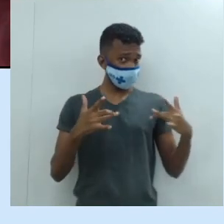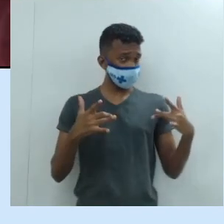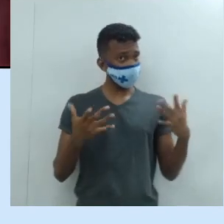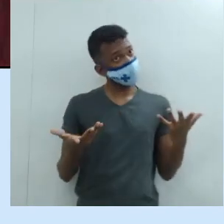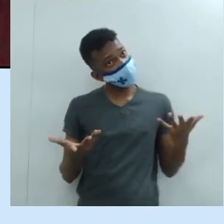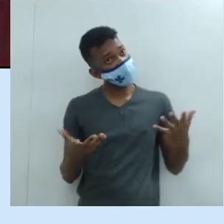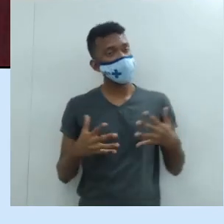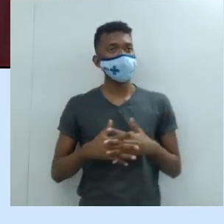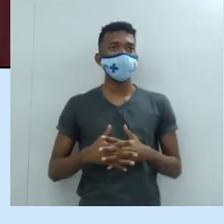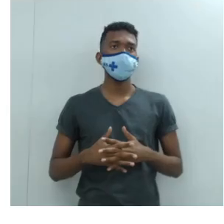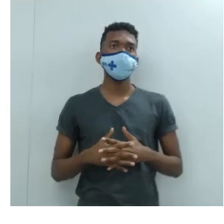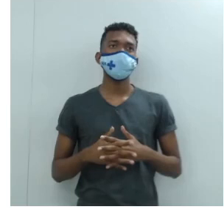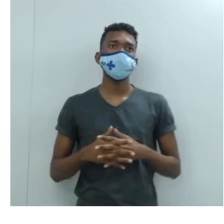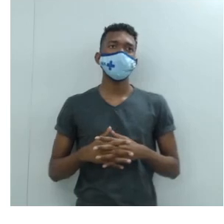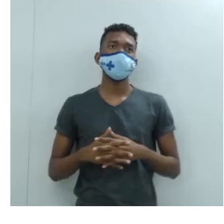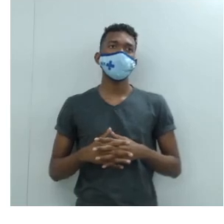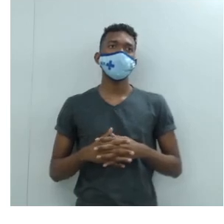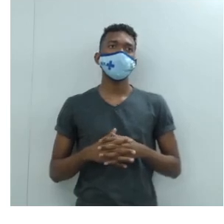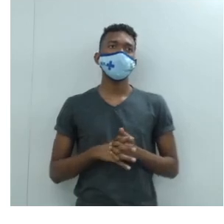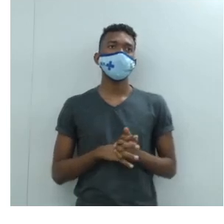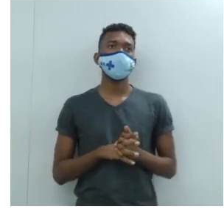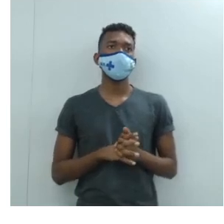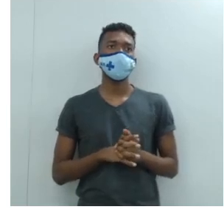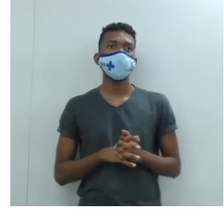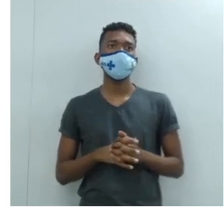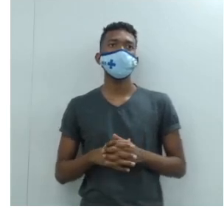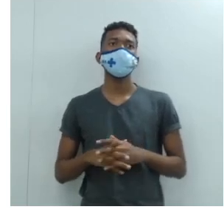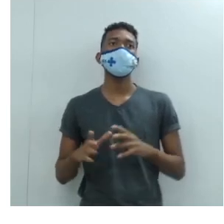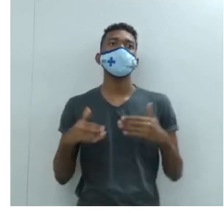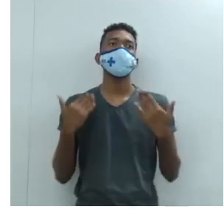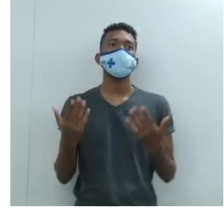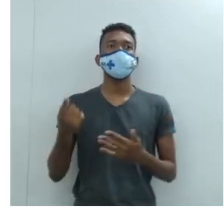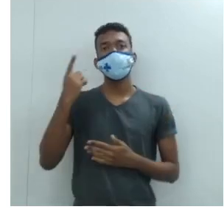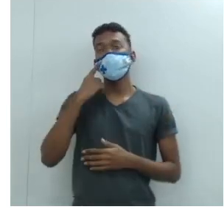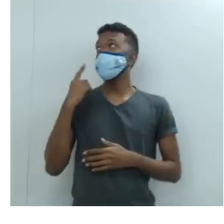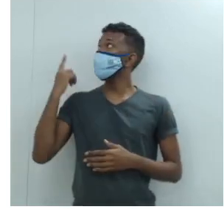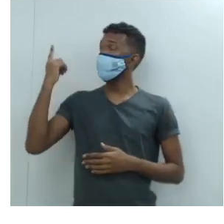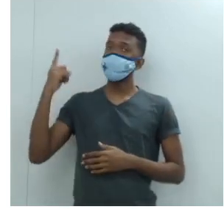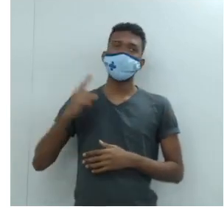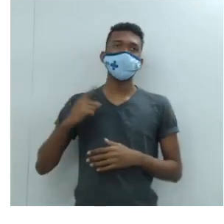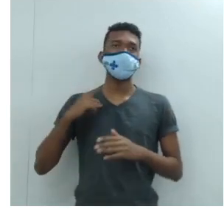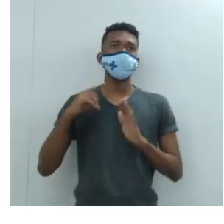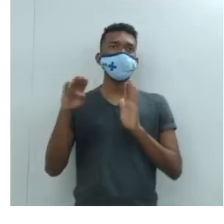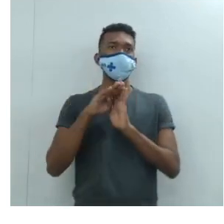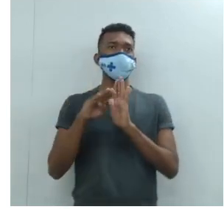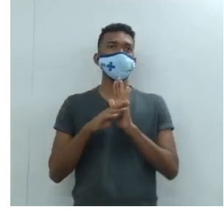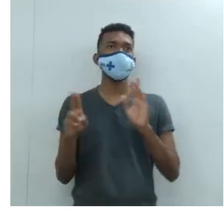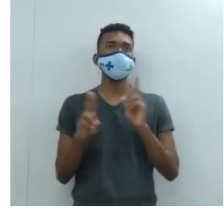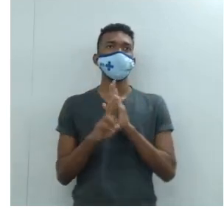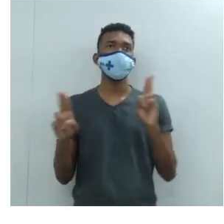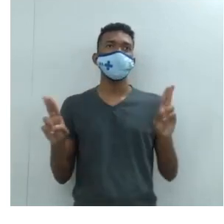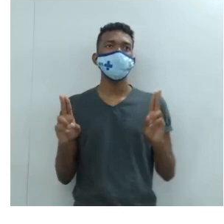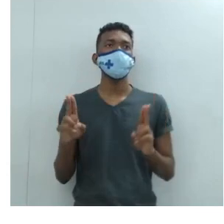Então vejamos, então há os fundamentos aí. os fundamentos. Então vocês vão ter aí a questão do